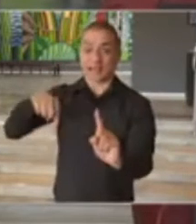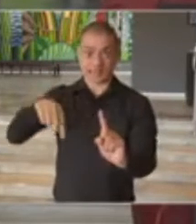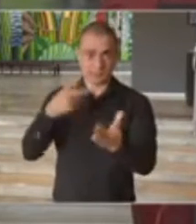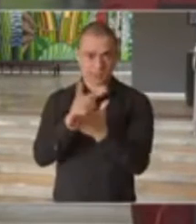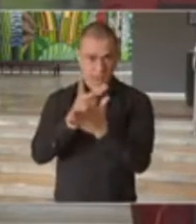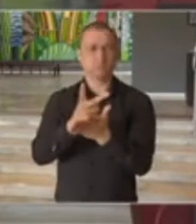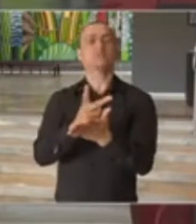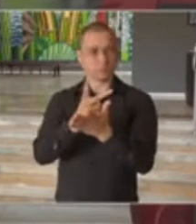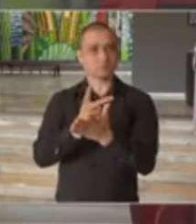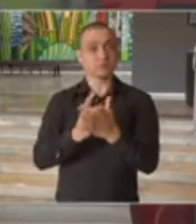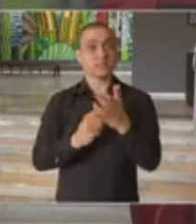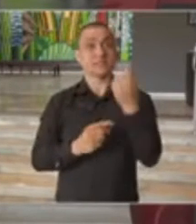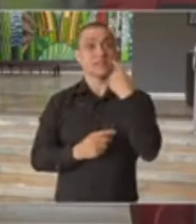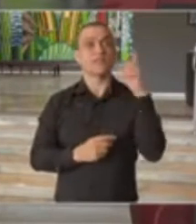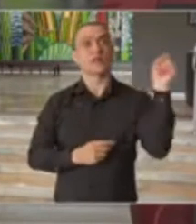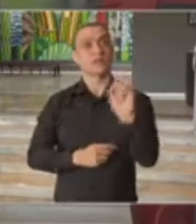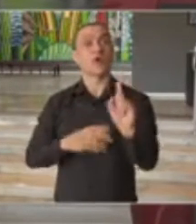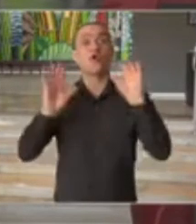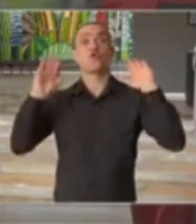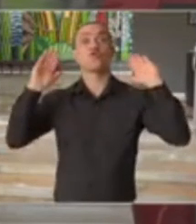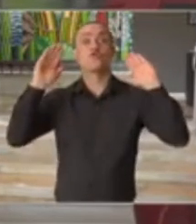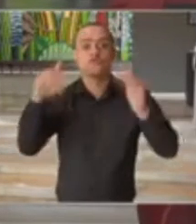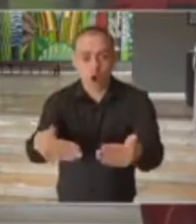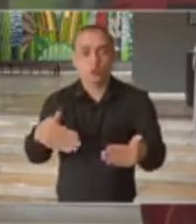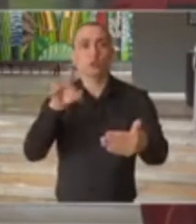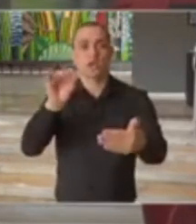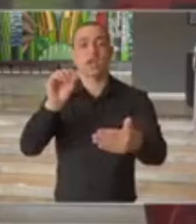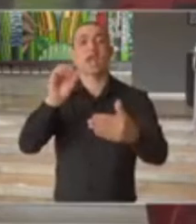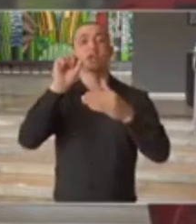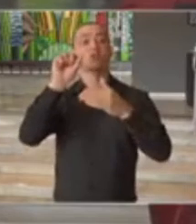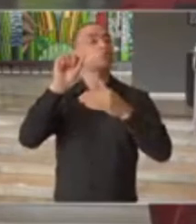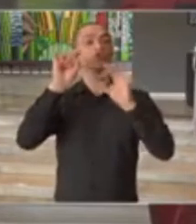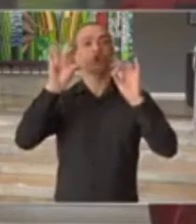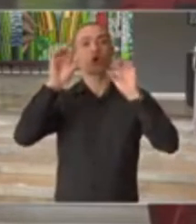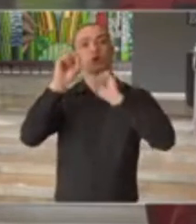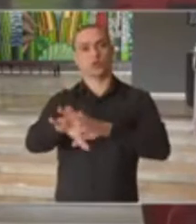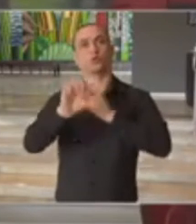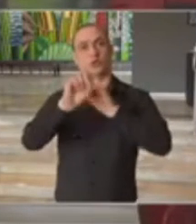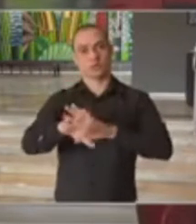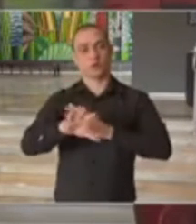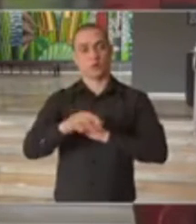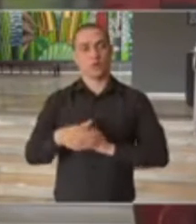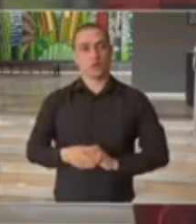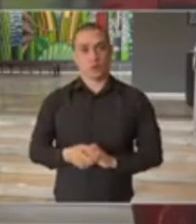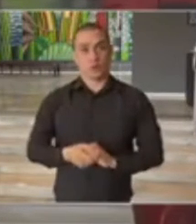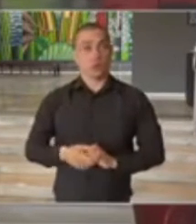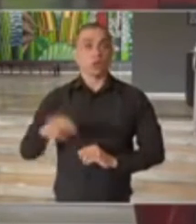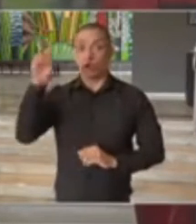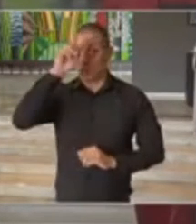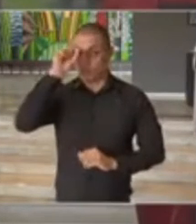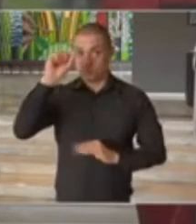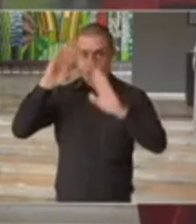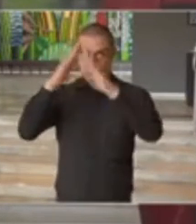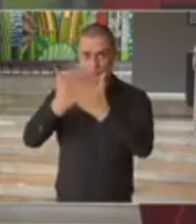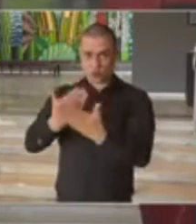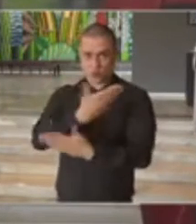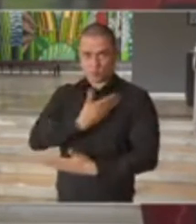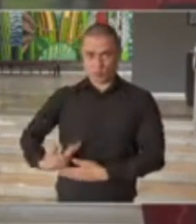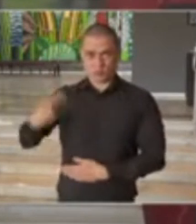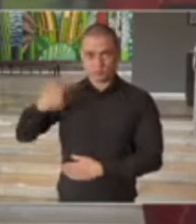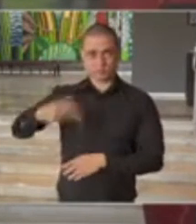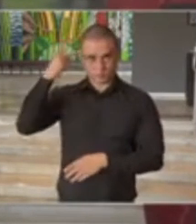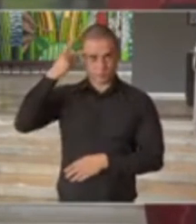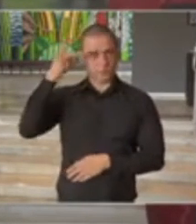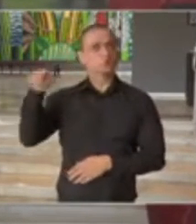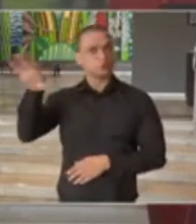coletiva, a prioridade, o tema principal será este, da educação. Lembrando que as escolas públicas do Estado de São Paulo,